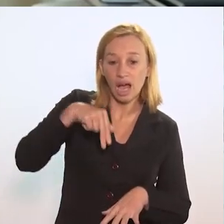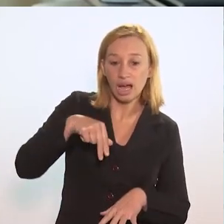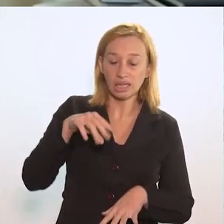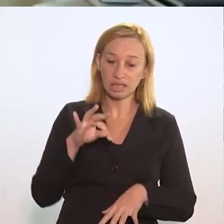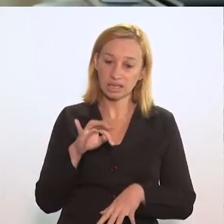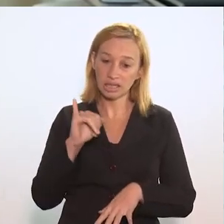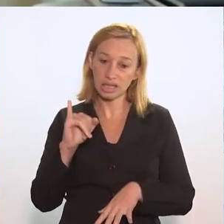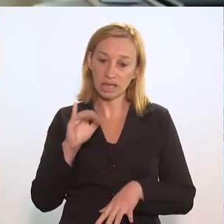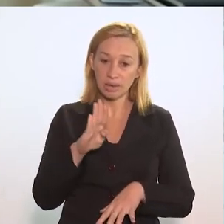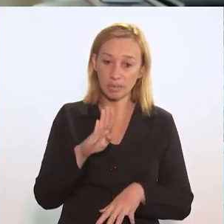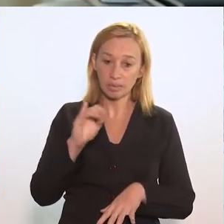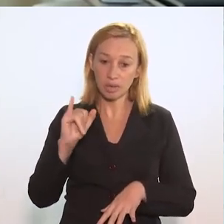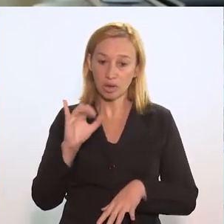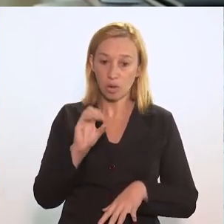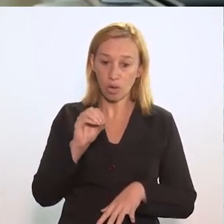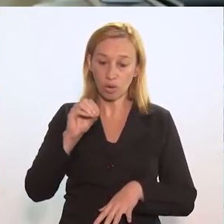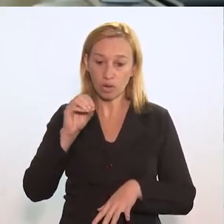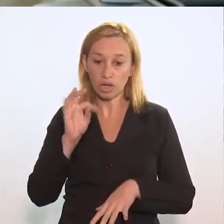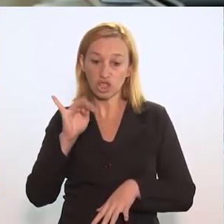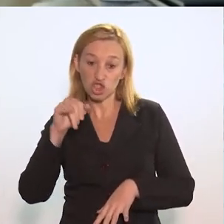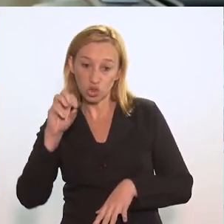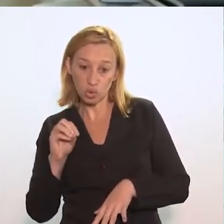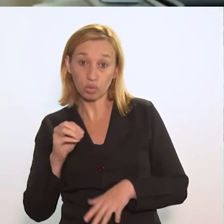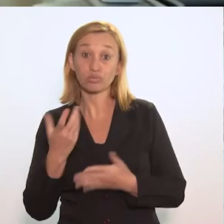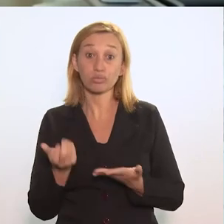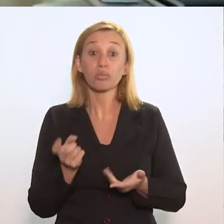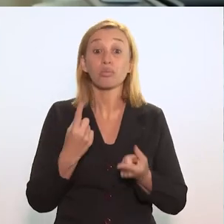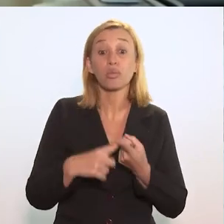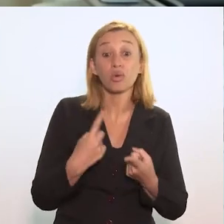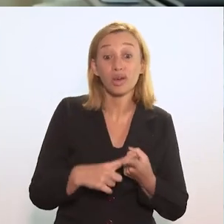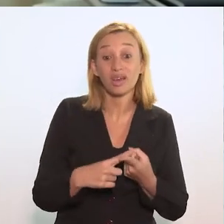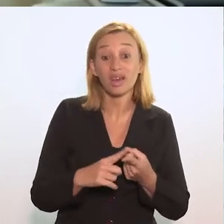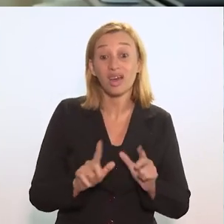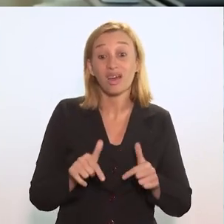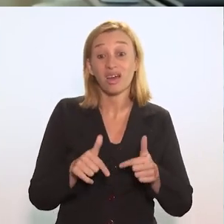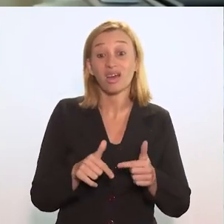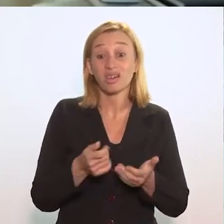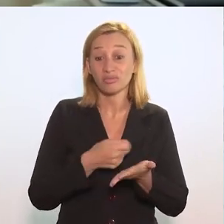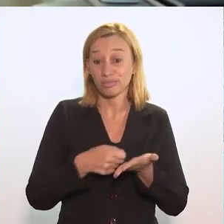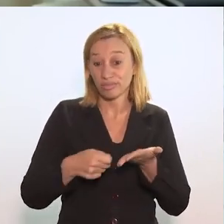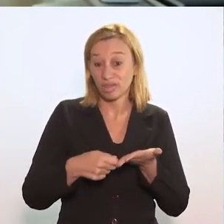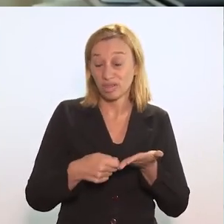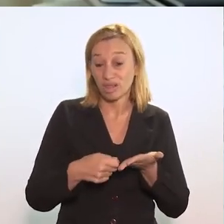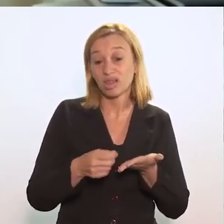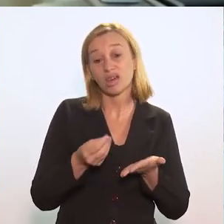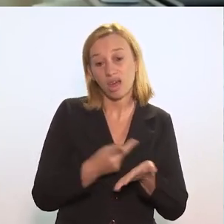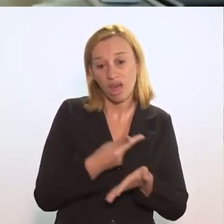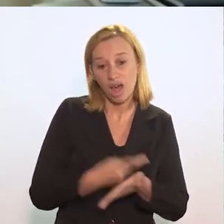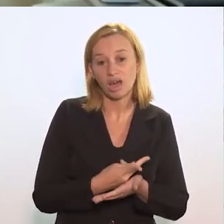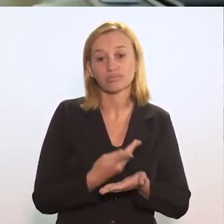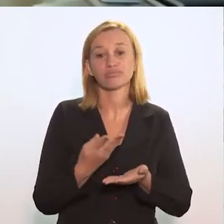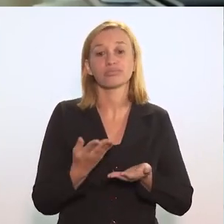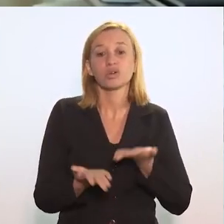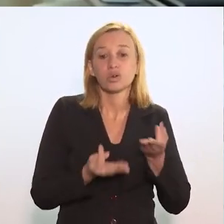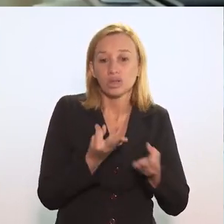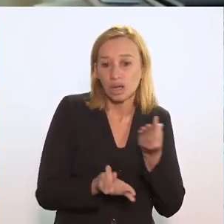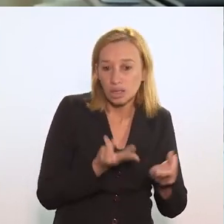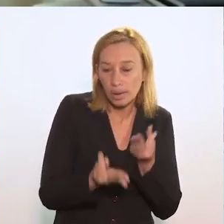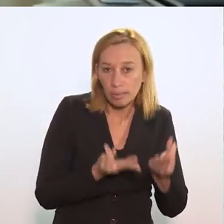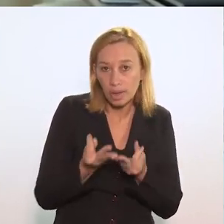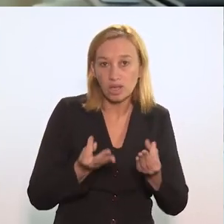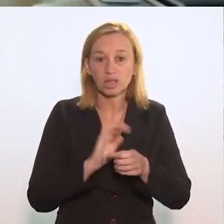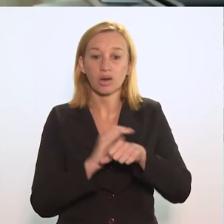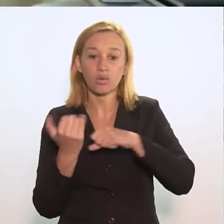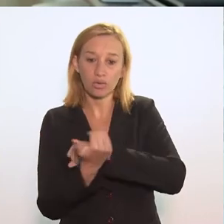de antibióticos. Por quê? Porque são prescritos antibióticos, muitas vezes, em forma desnecessária. No tratamento,